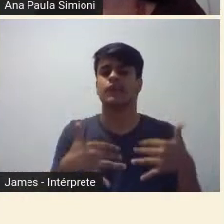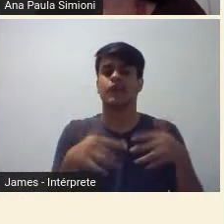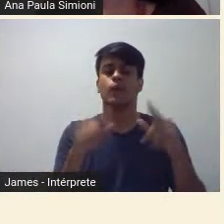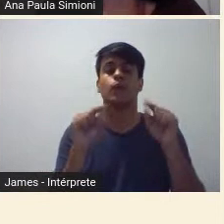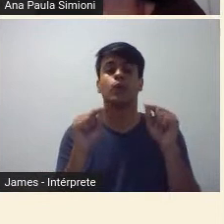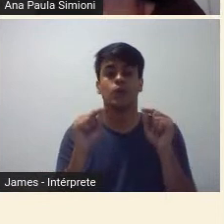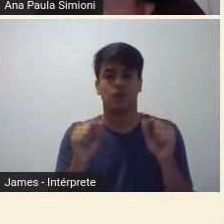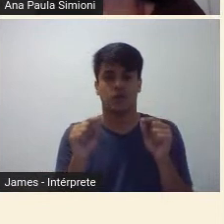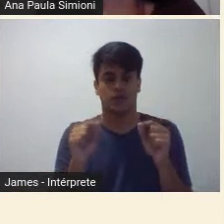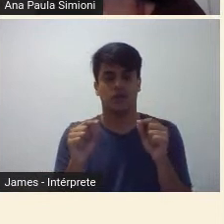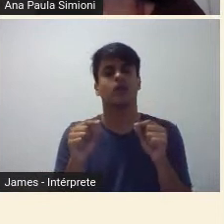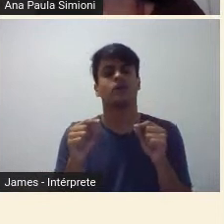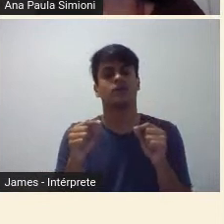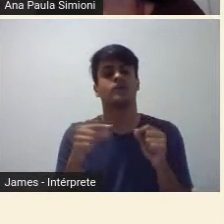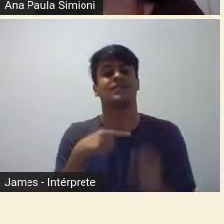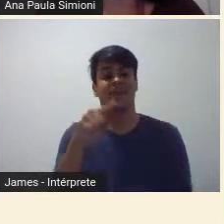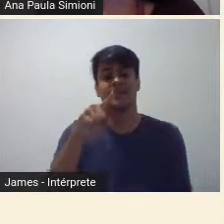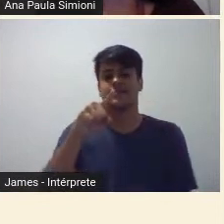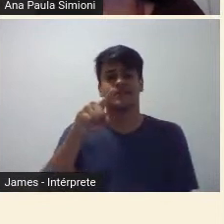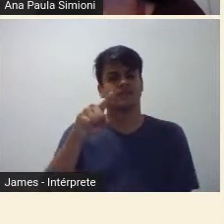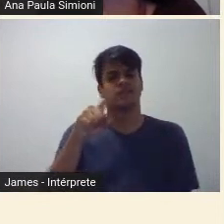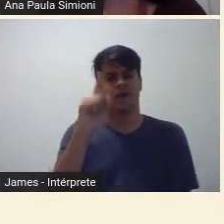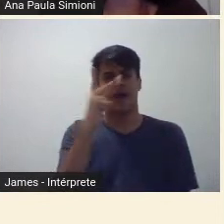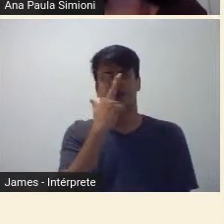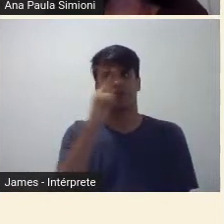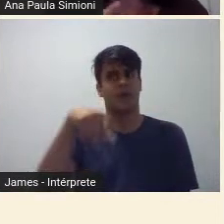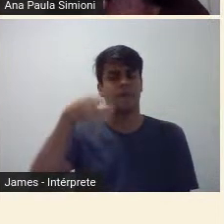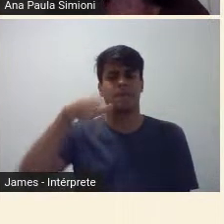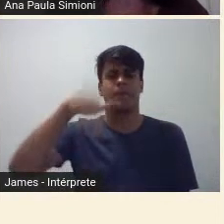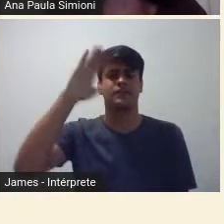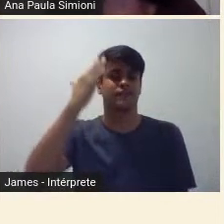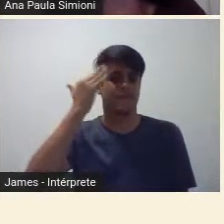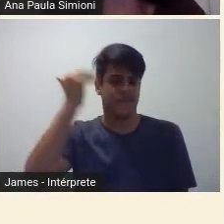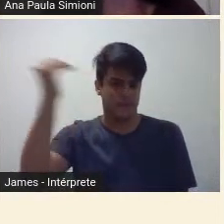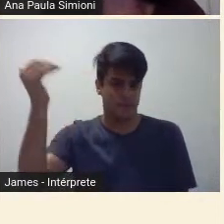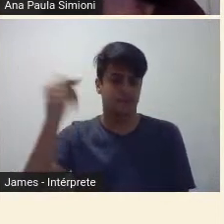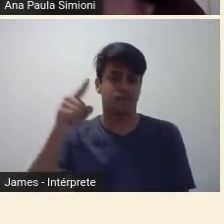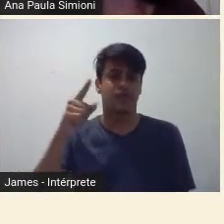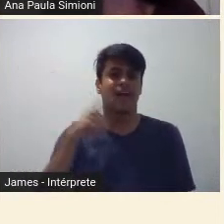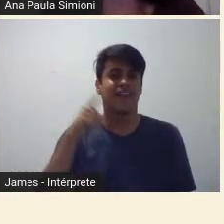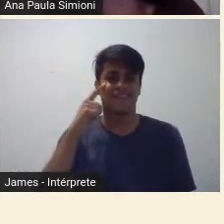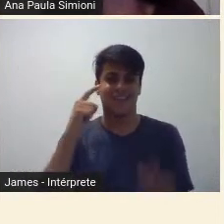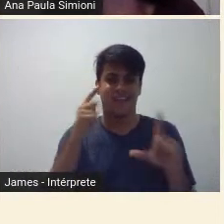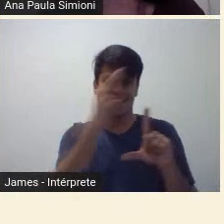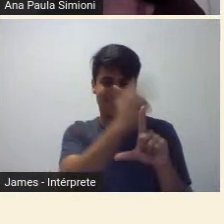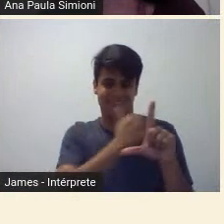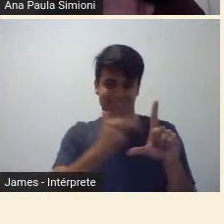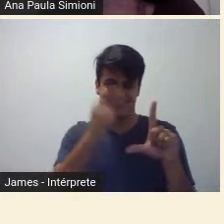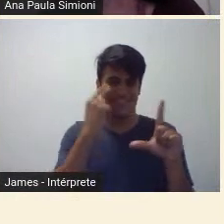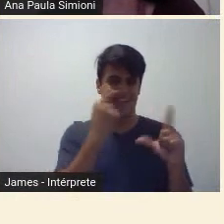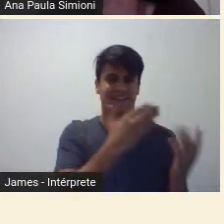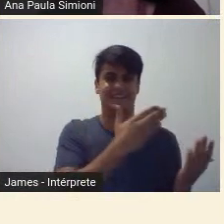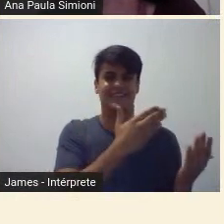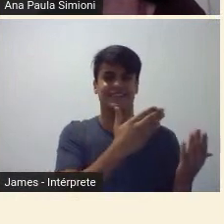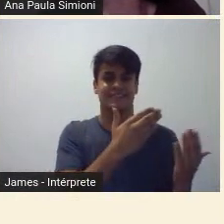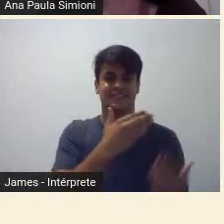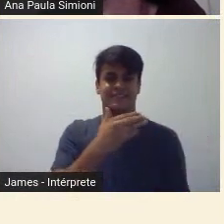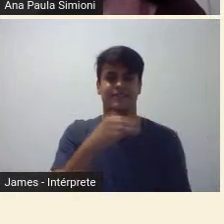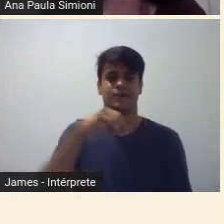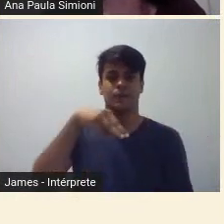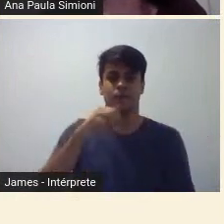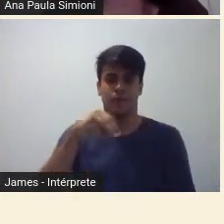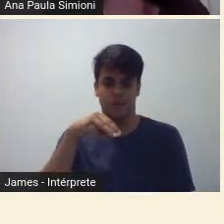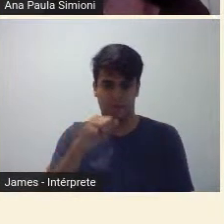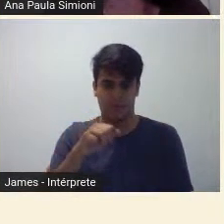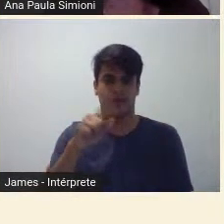autora, entre outras, mas ela é talvez a mais canônica, analisando esse gráfico tão famoso do MoMA, feito pela